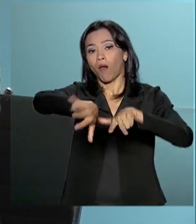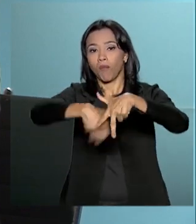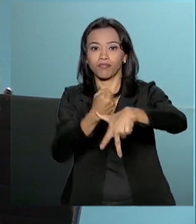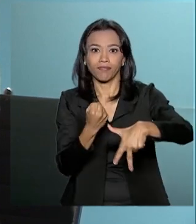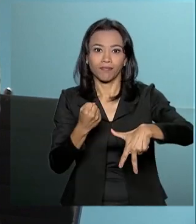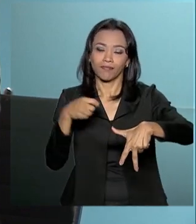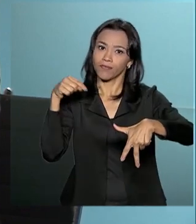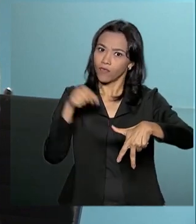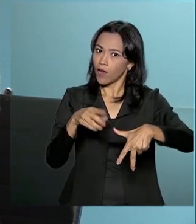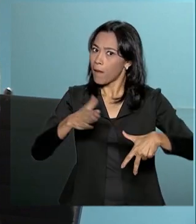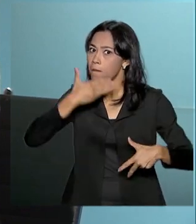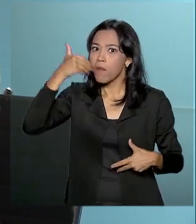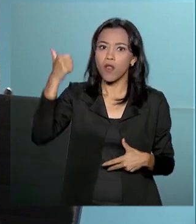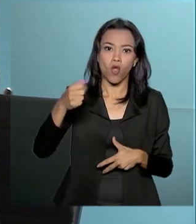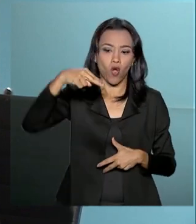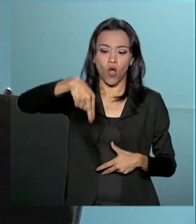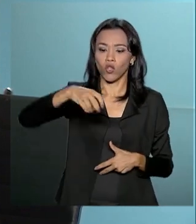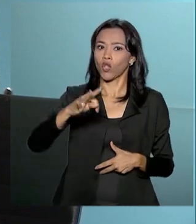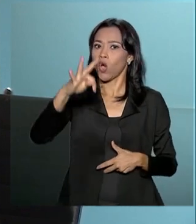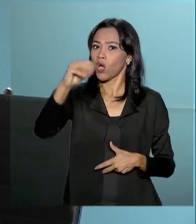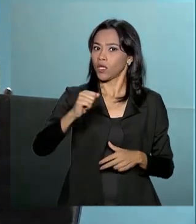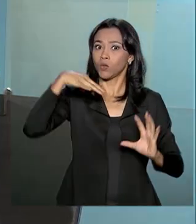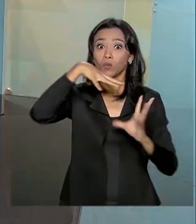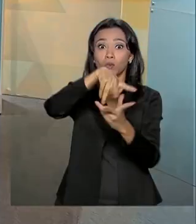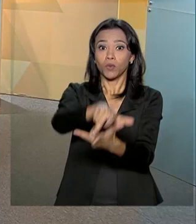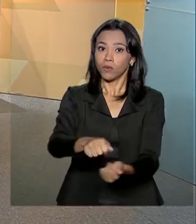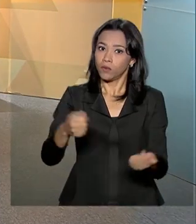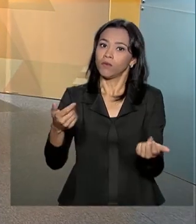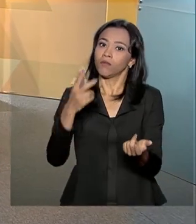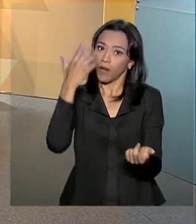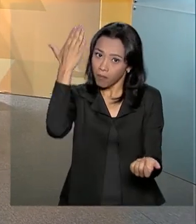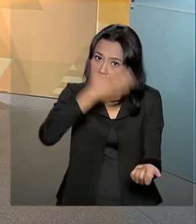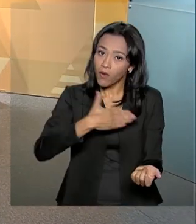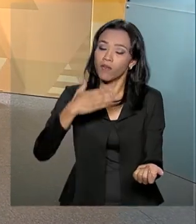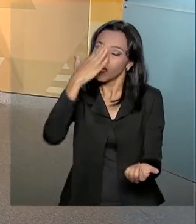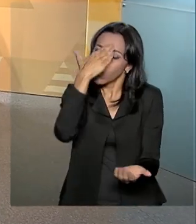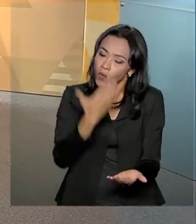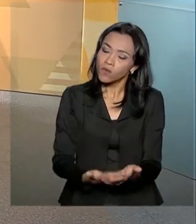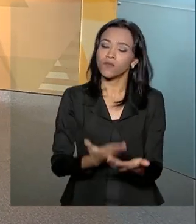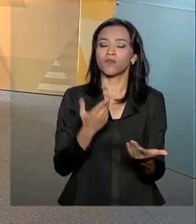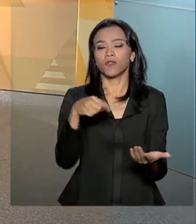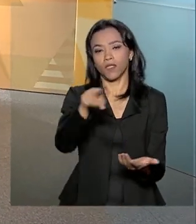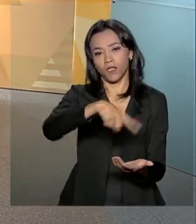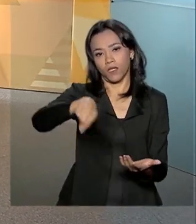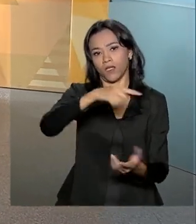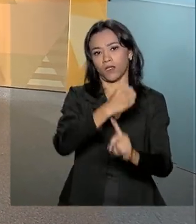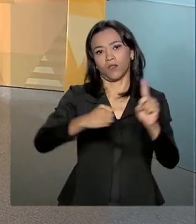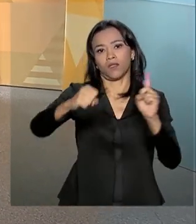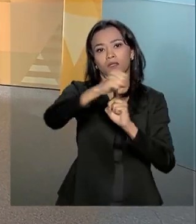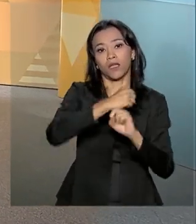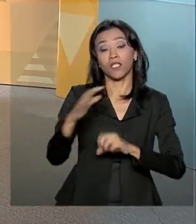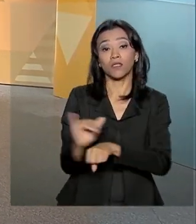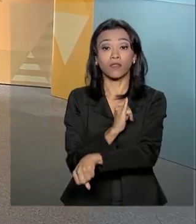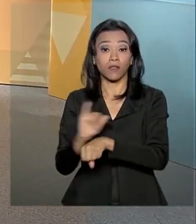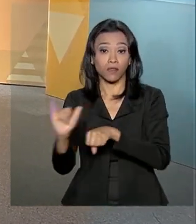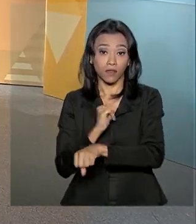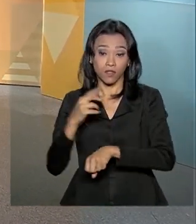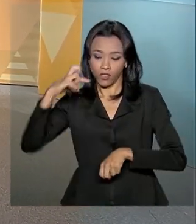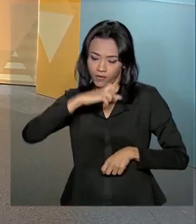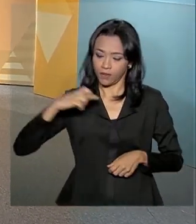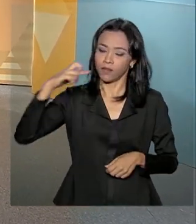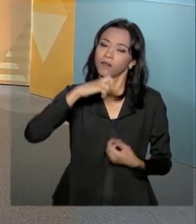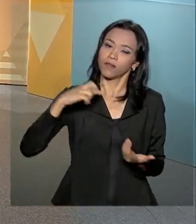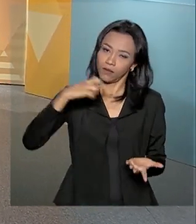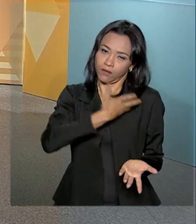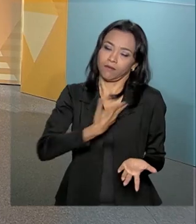foi a maior nota do mundo, mostrando que os cidadãos realmente confiam nos mecanismos de denúncia como uma solução de